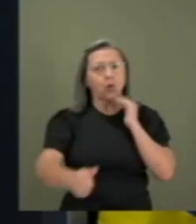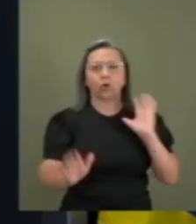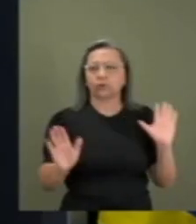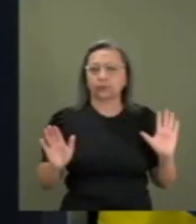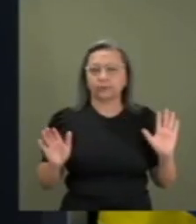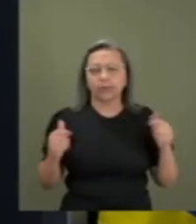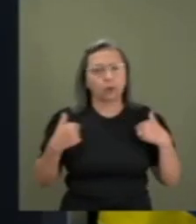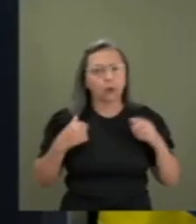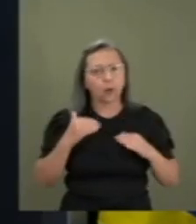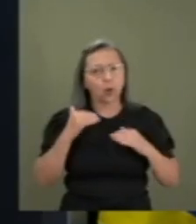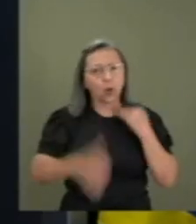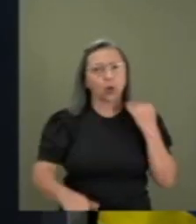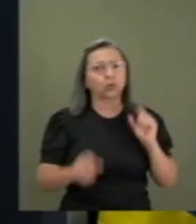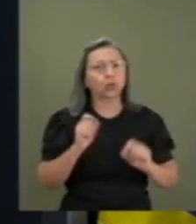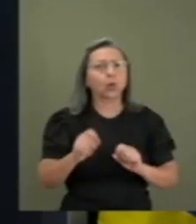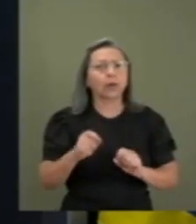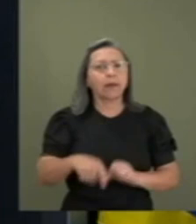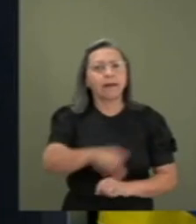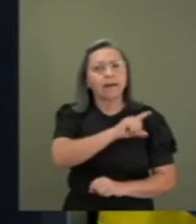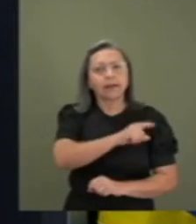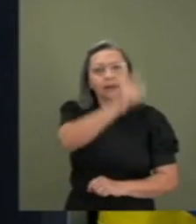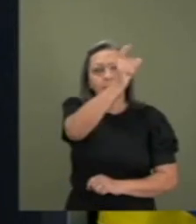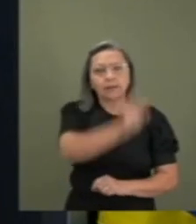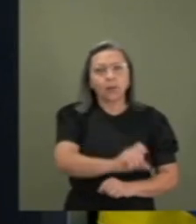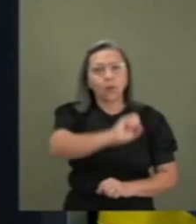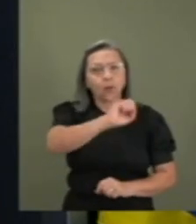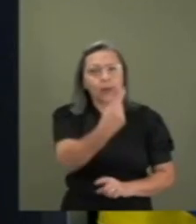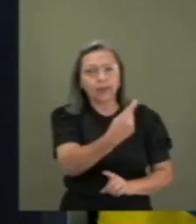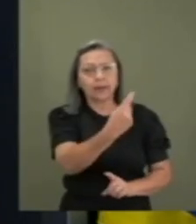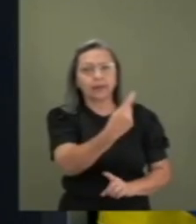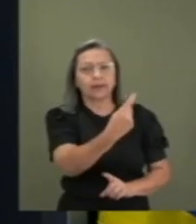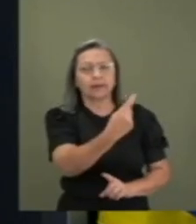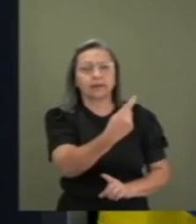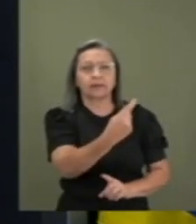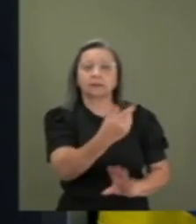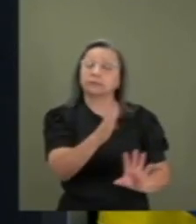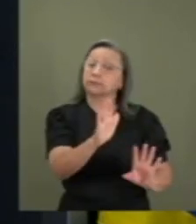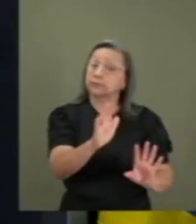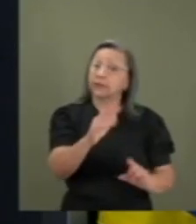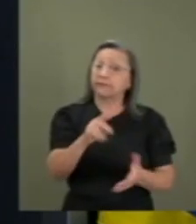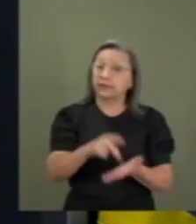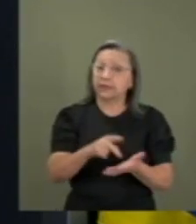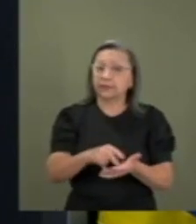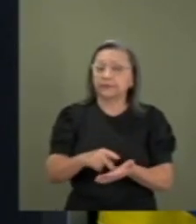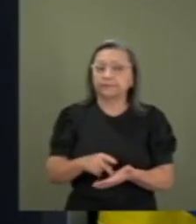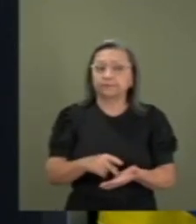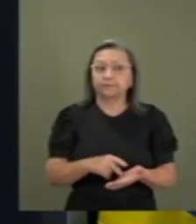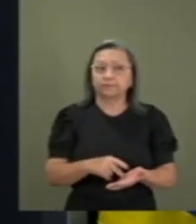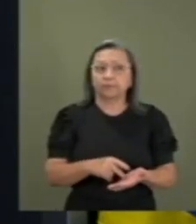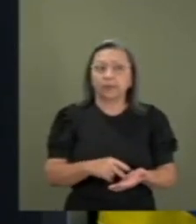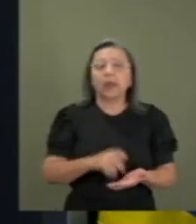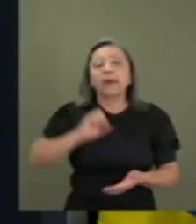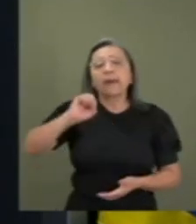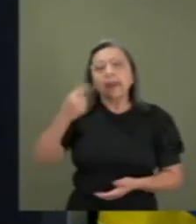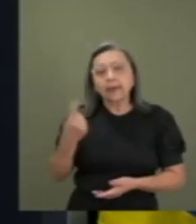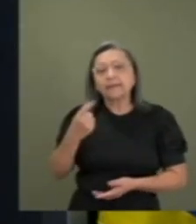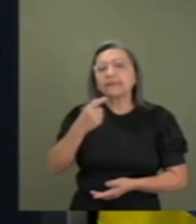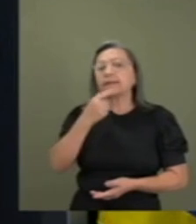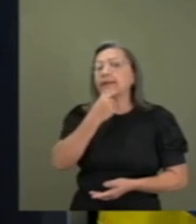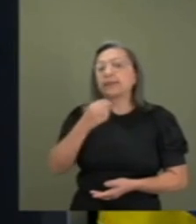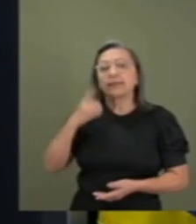com o que falou o ex, aliás, o ex-deputado,